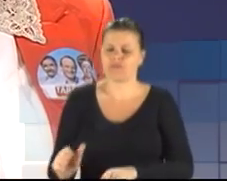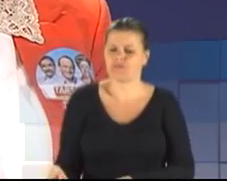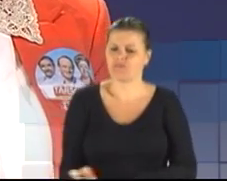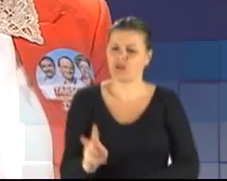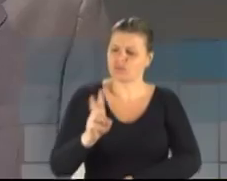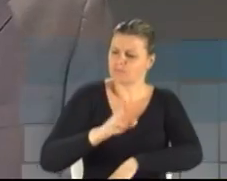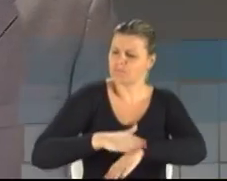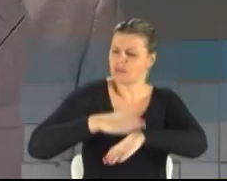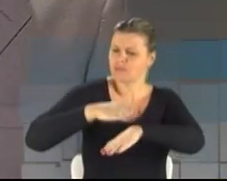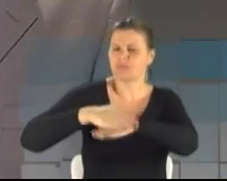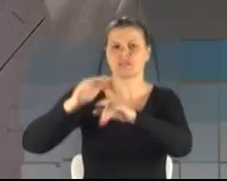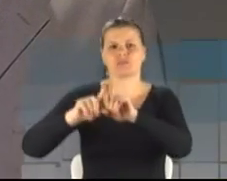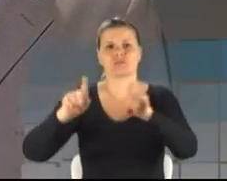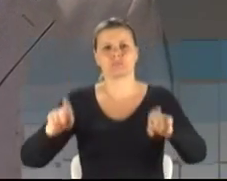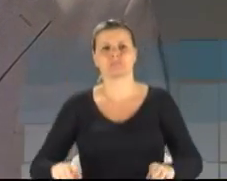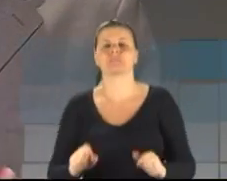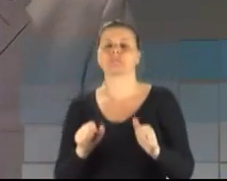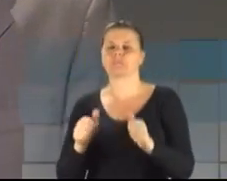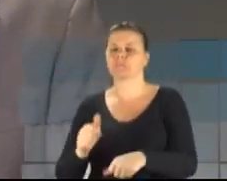os nossos servidores. Tempo esgotado, candidato... Candidato...